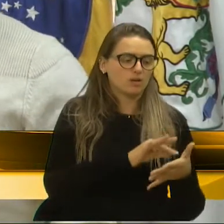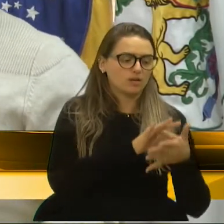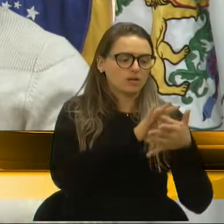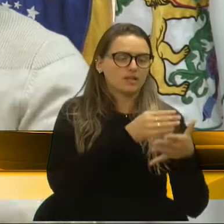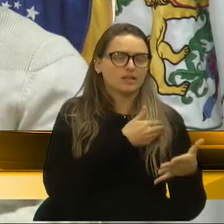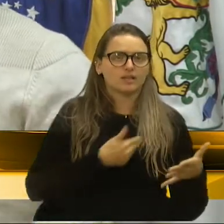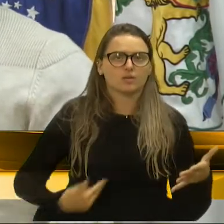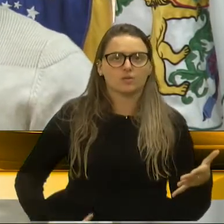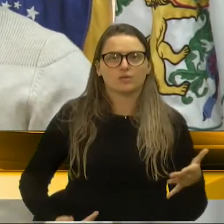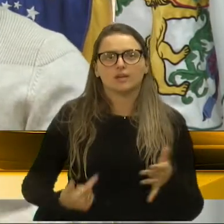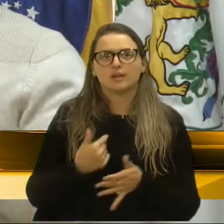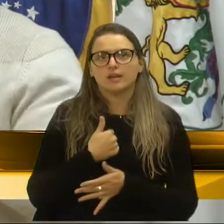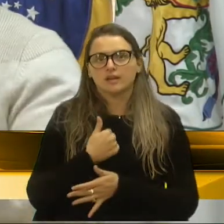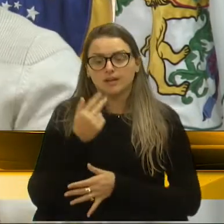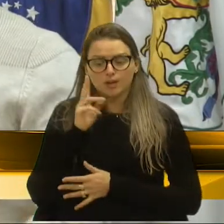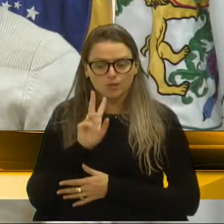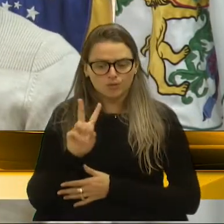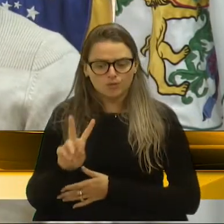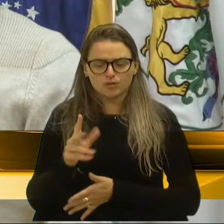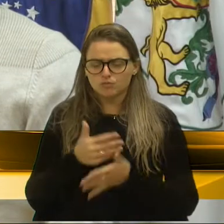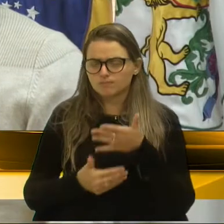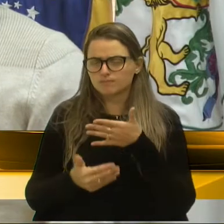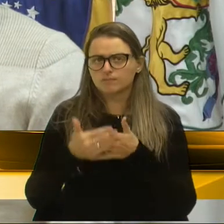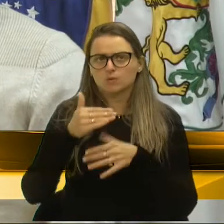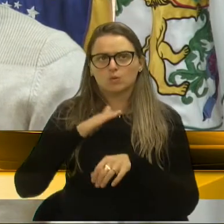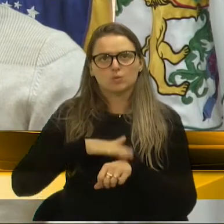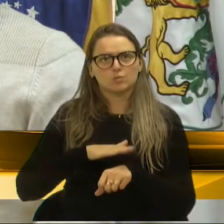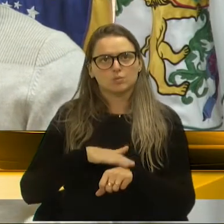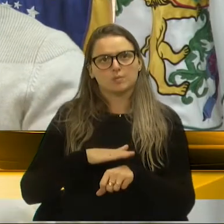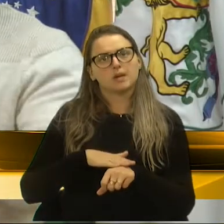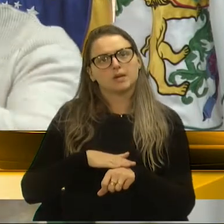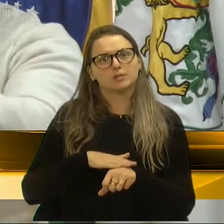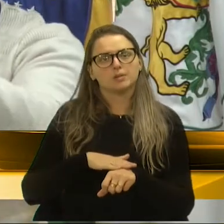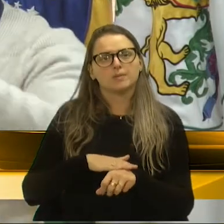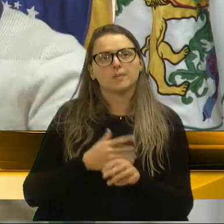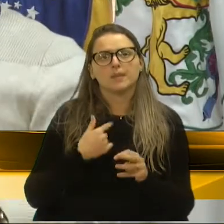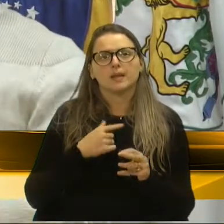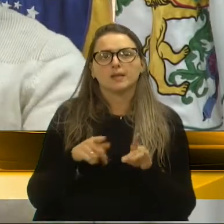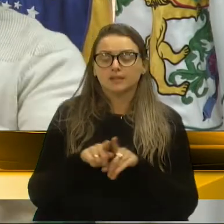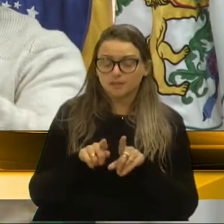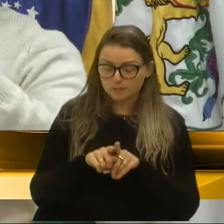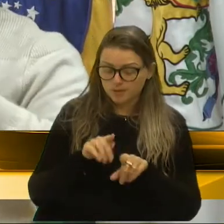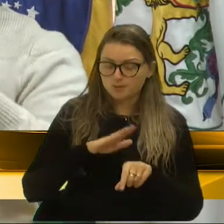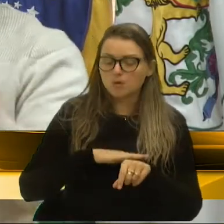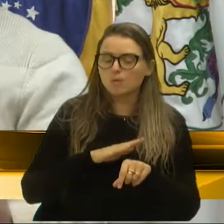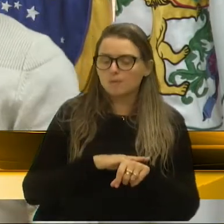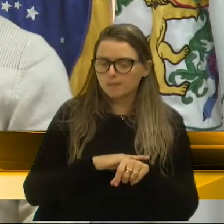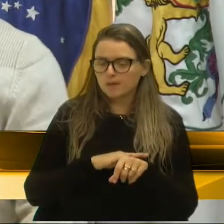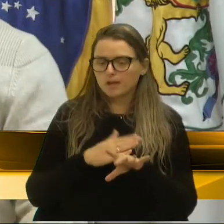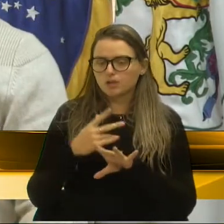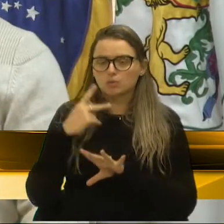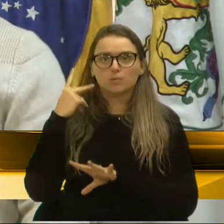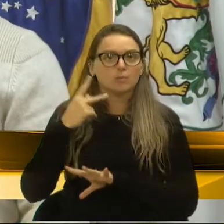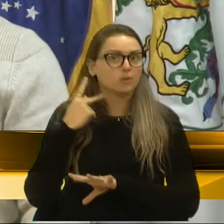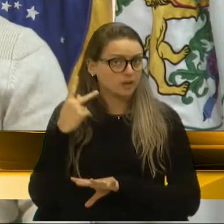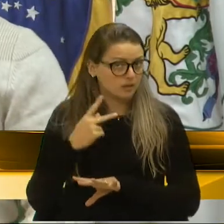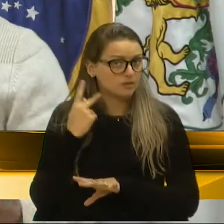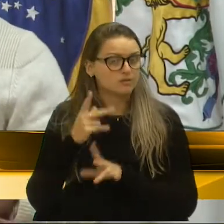a gente vê, em todos os momentos, até politiqueiros, vão entrar de trás para frente,